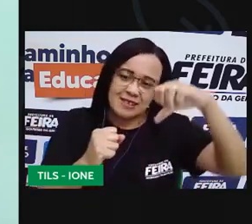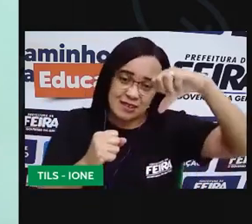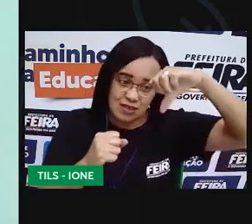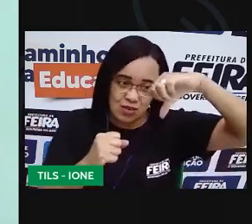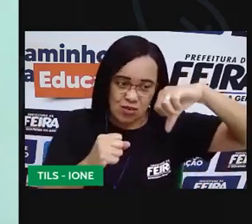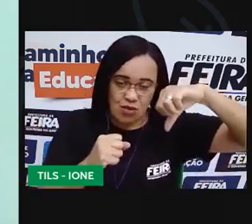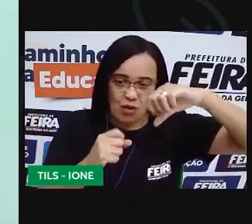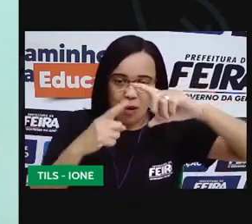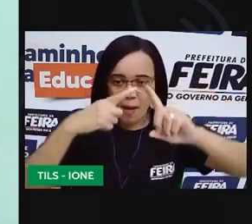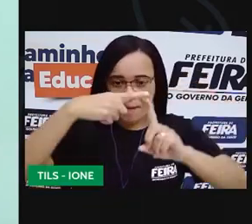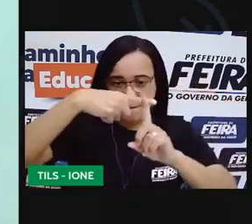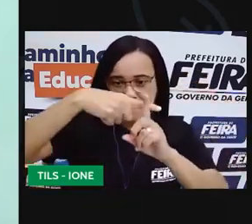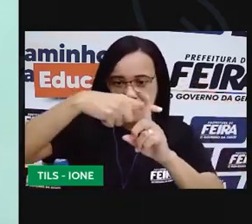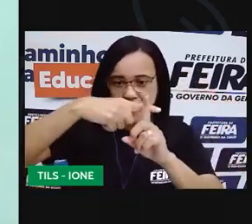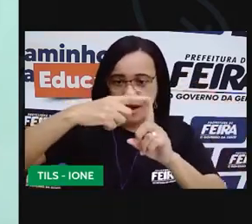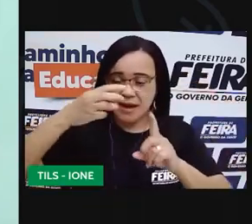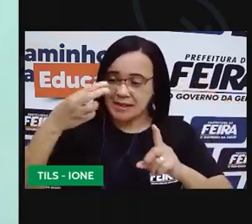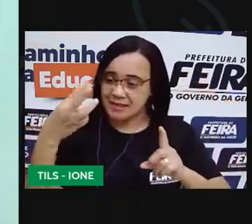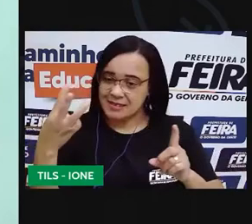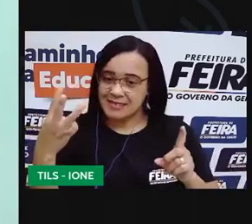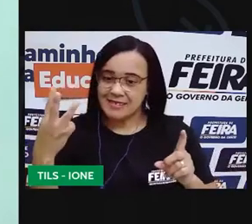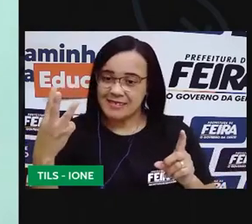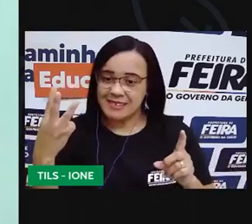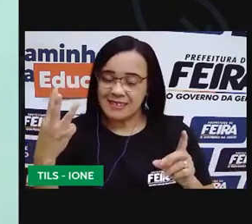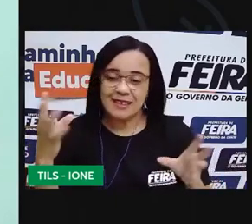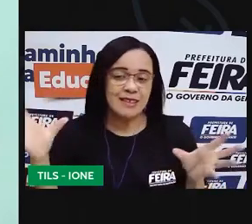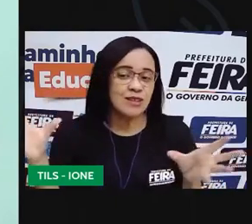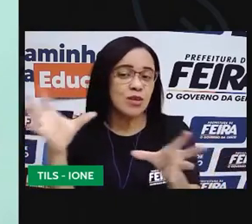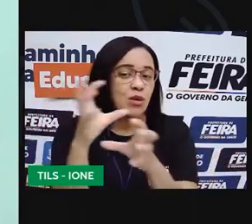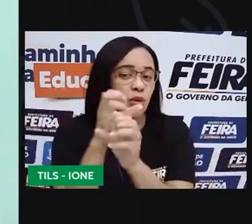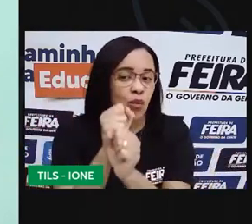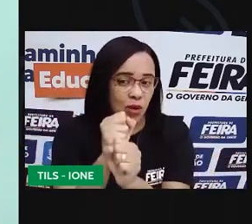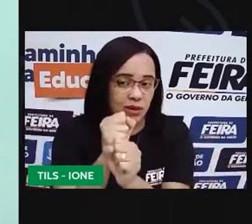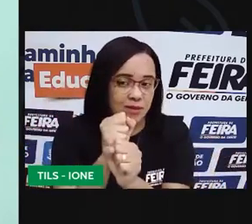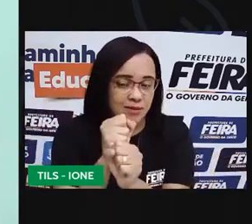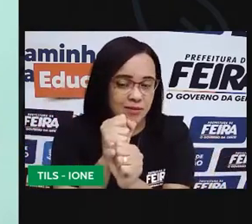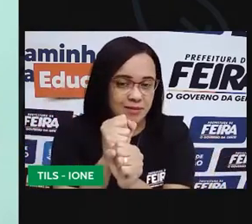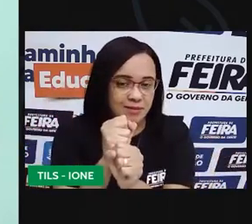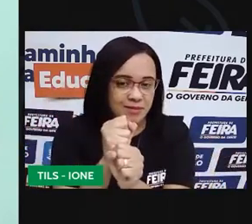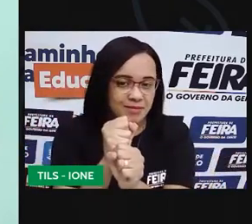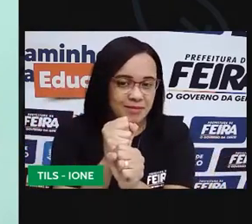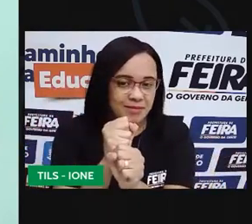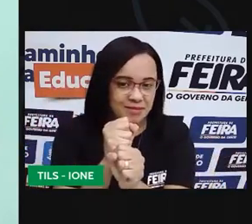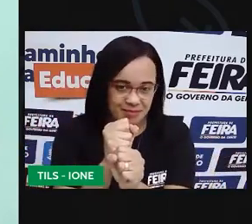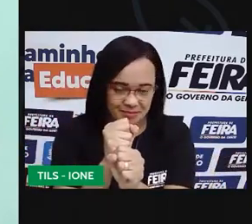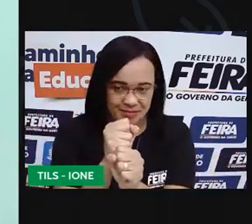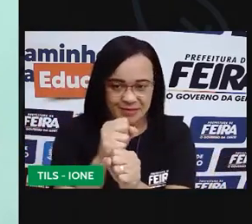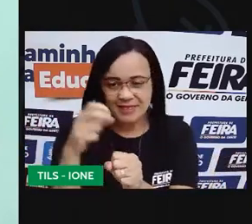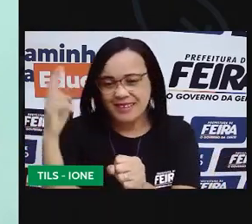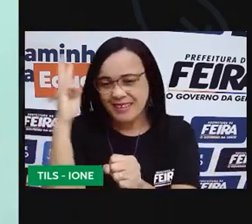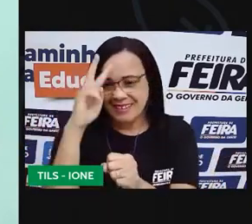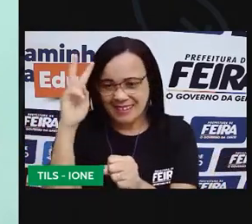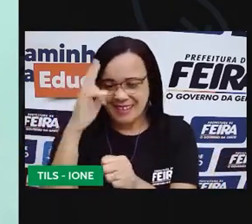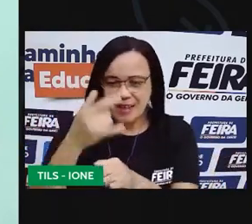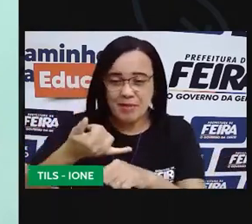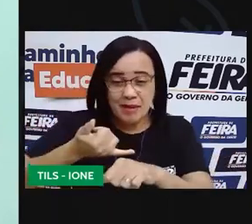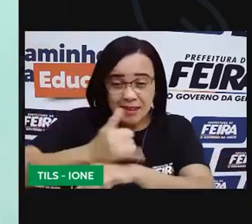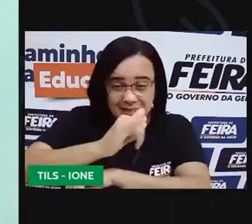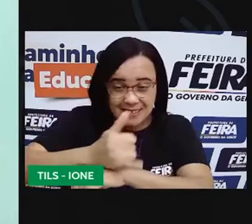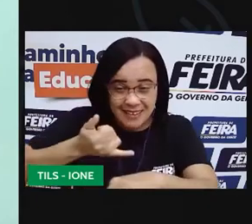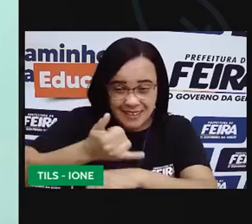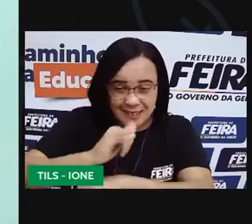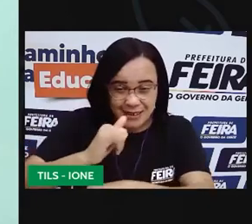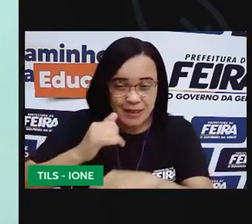mais 3 quanto é que vai dar lembra dessa estratégia que a gente já